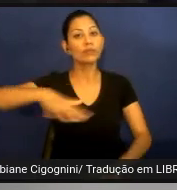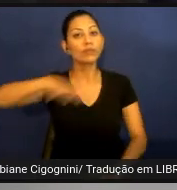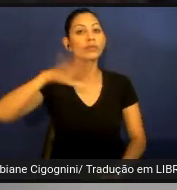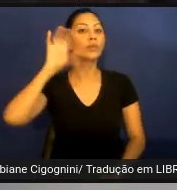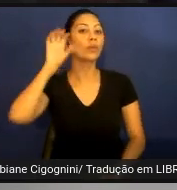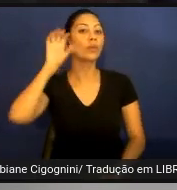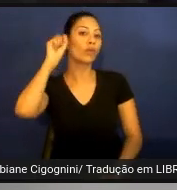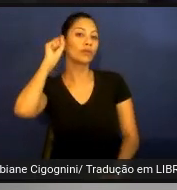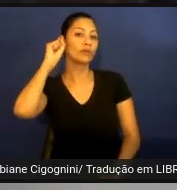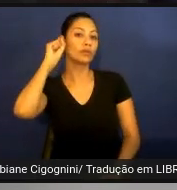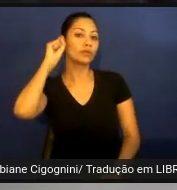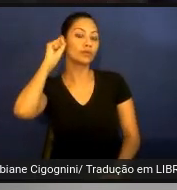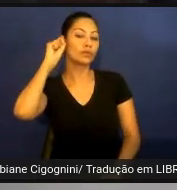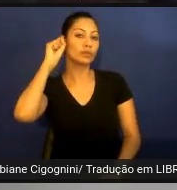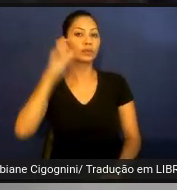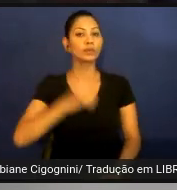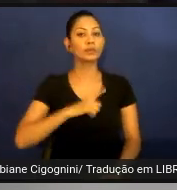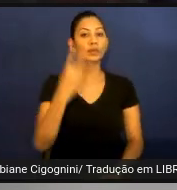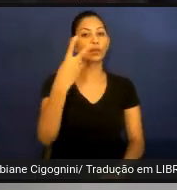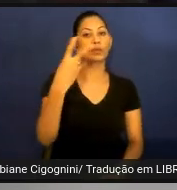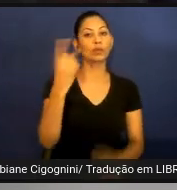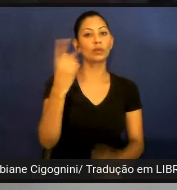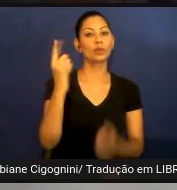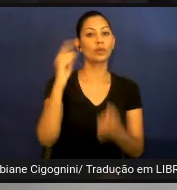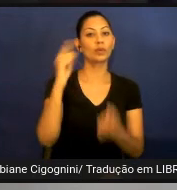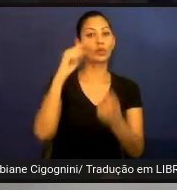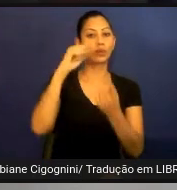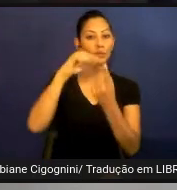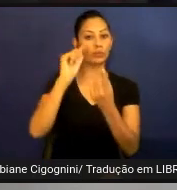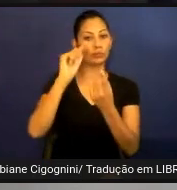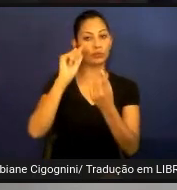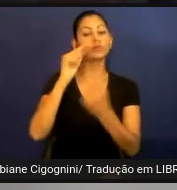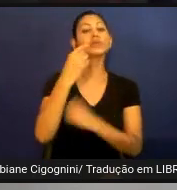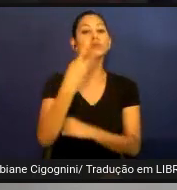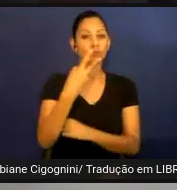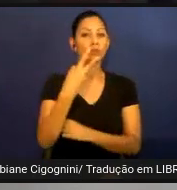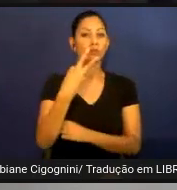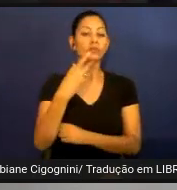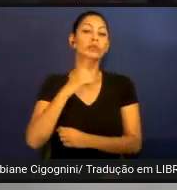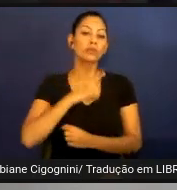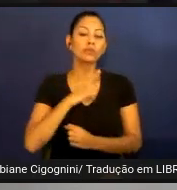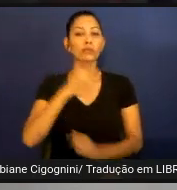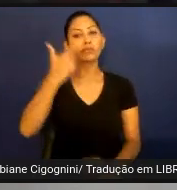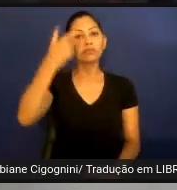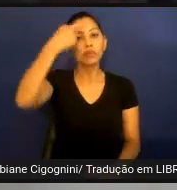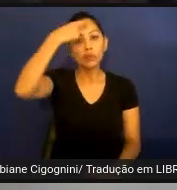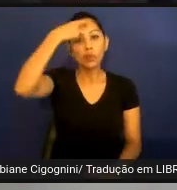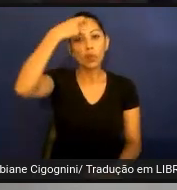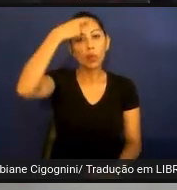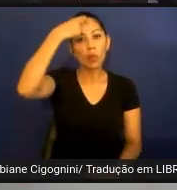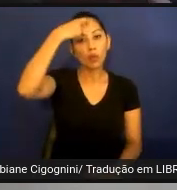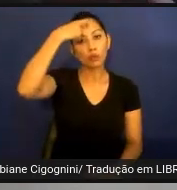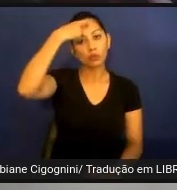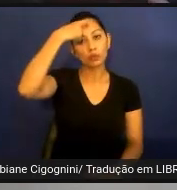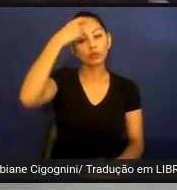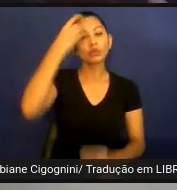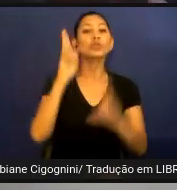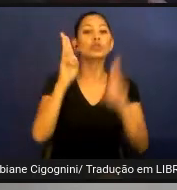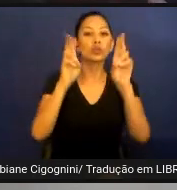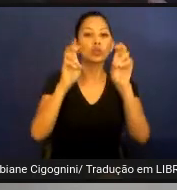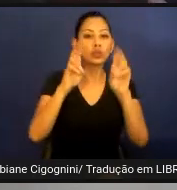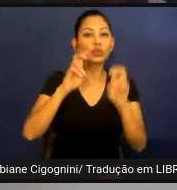E temos dois objetivos específicos que eram conscientizar a comunidade ouvinte acerca dos recursos